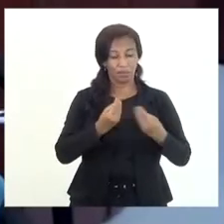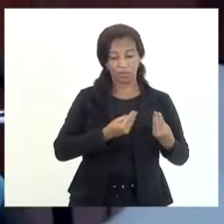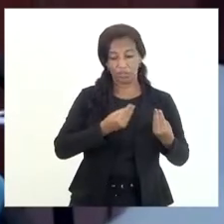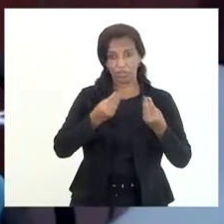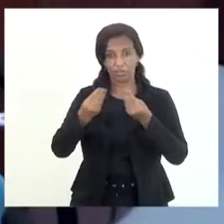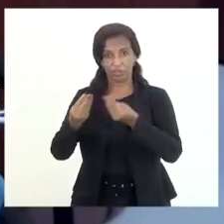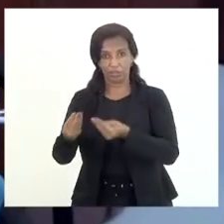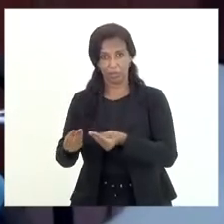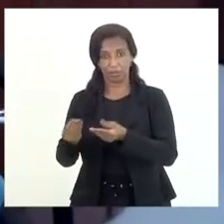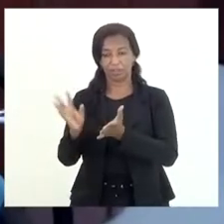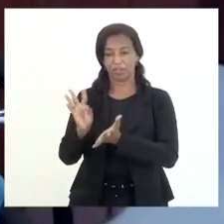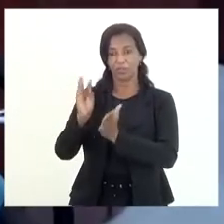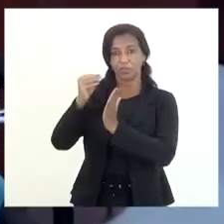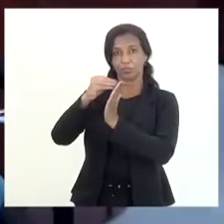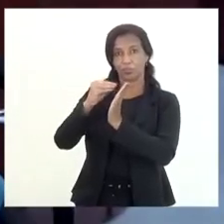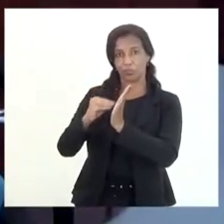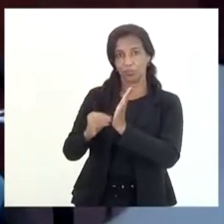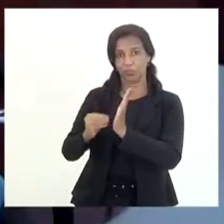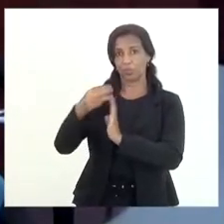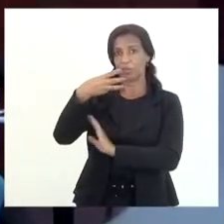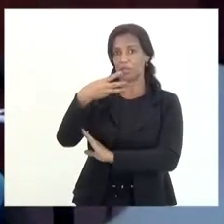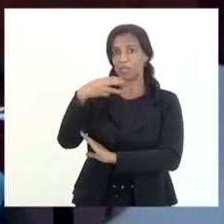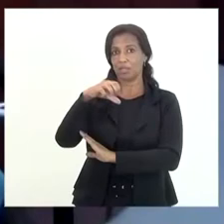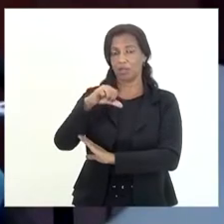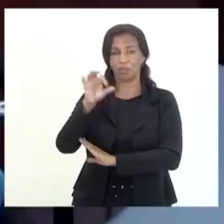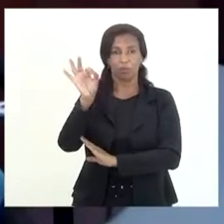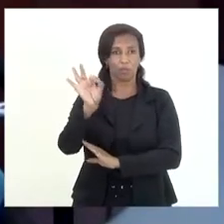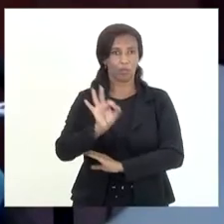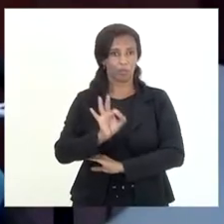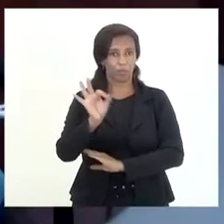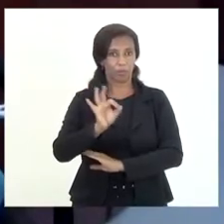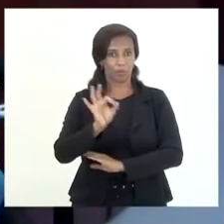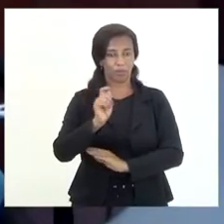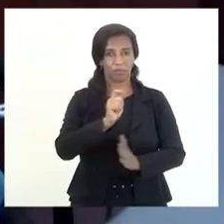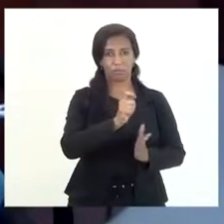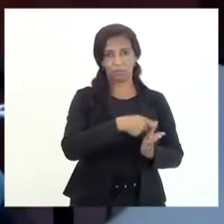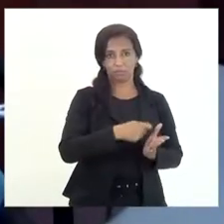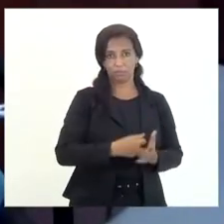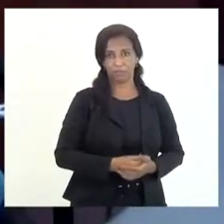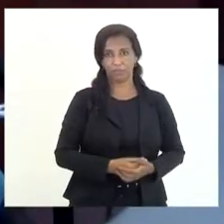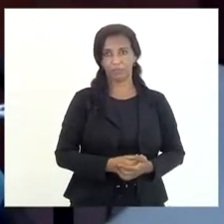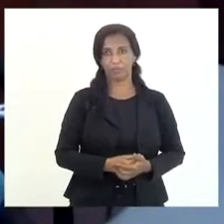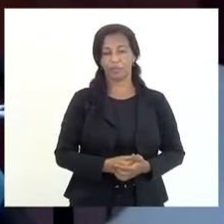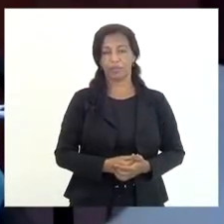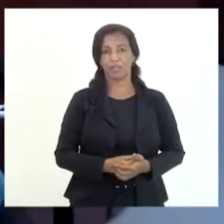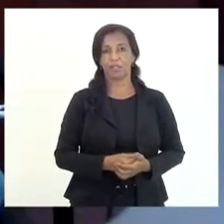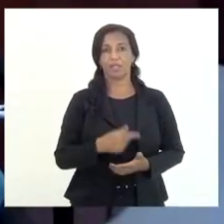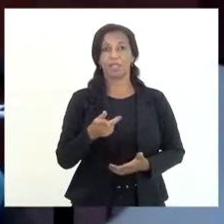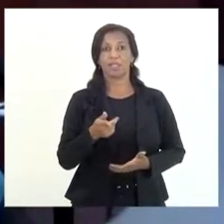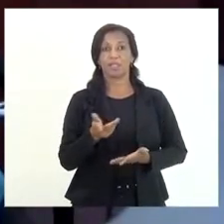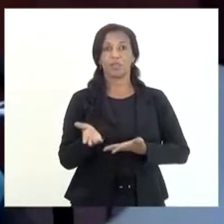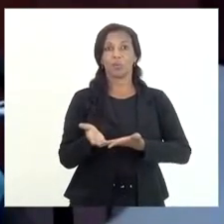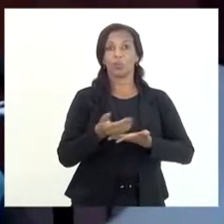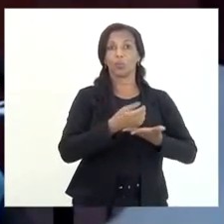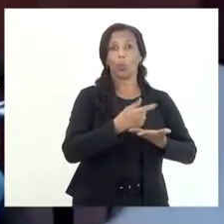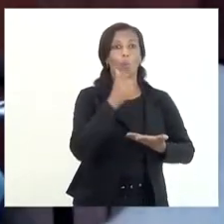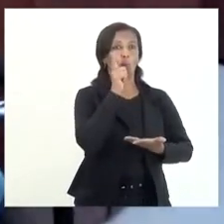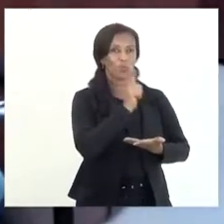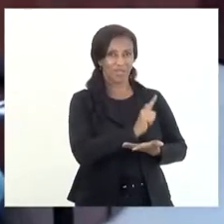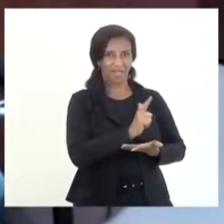coloca como 39% das inscrições sendo recuperáveis